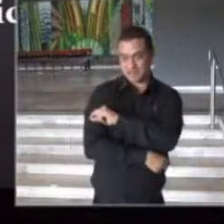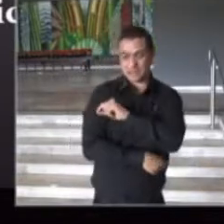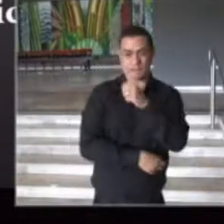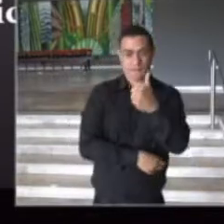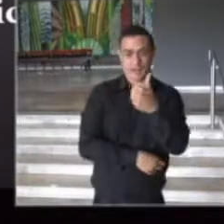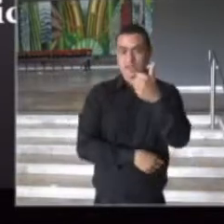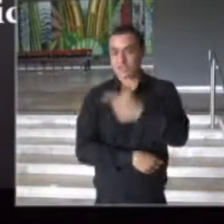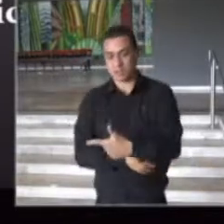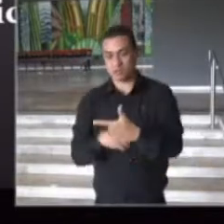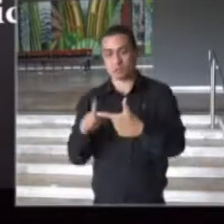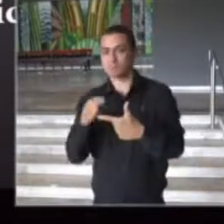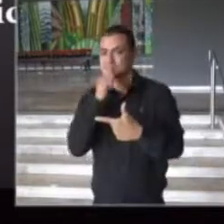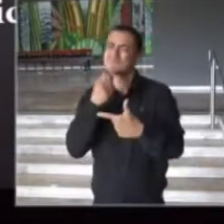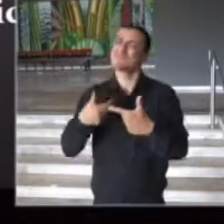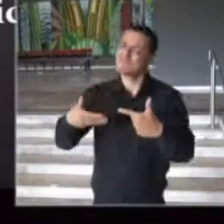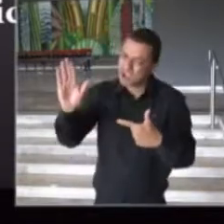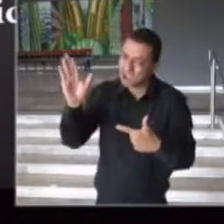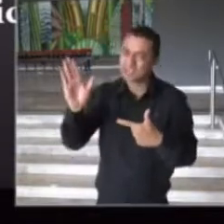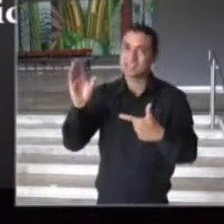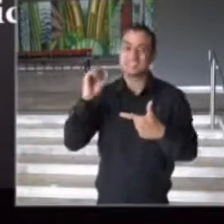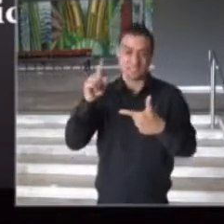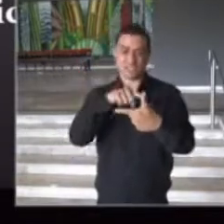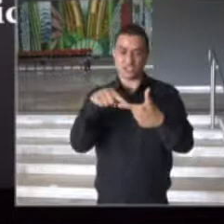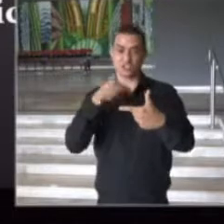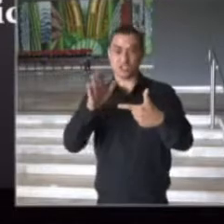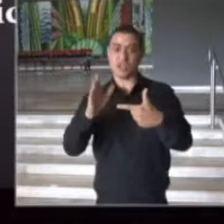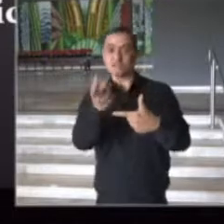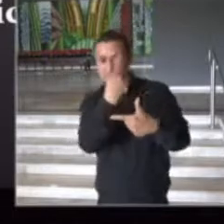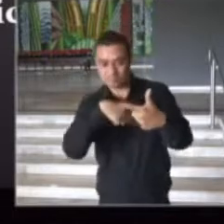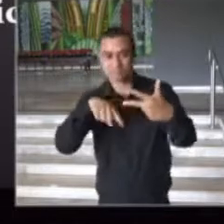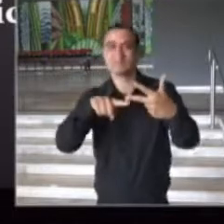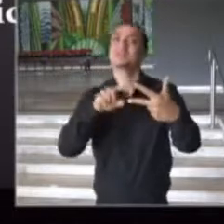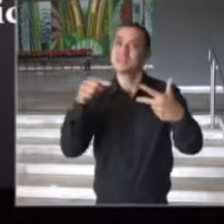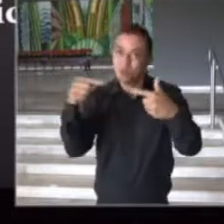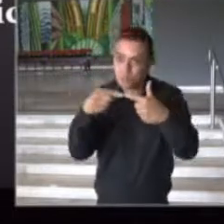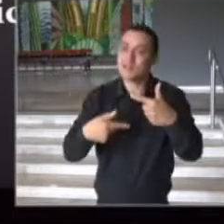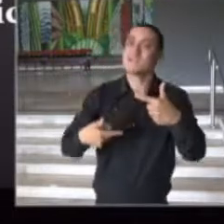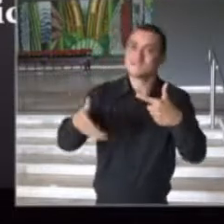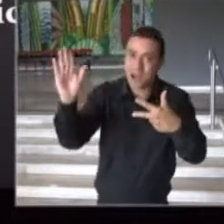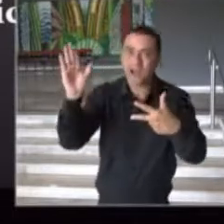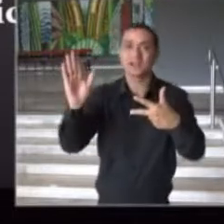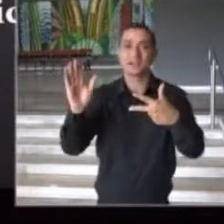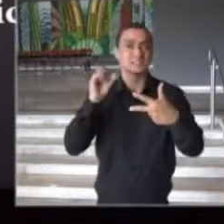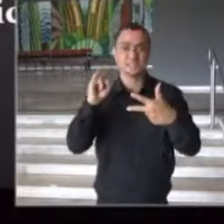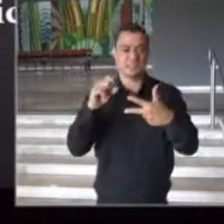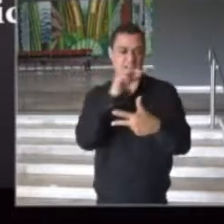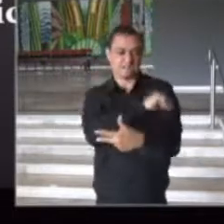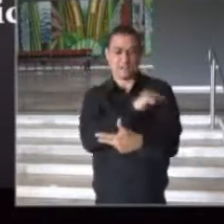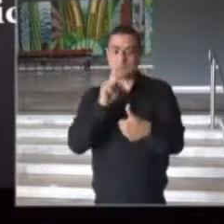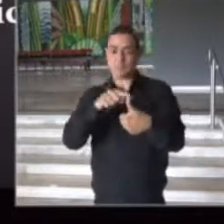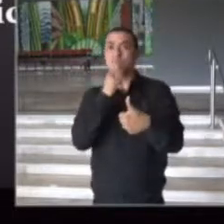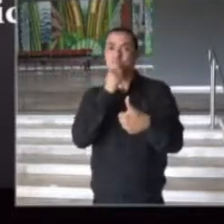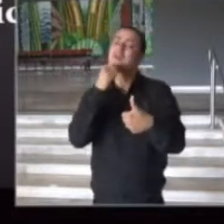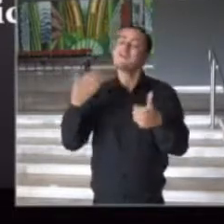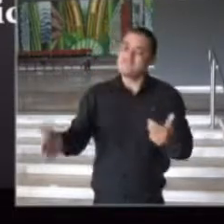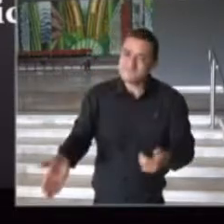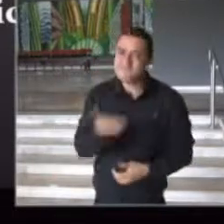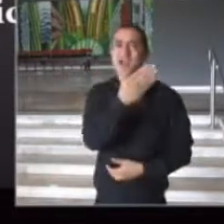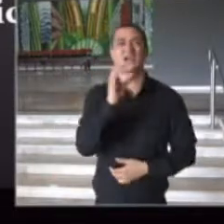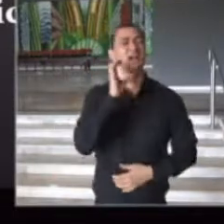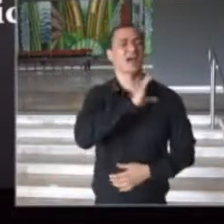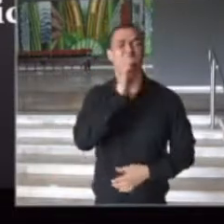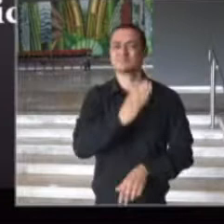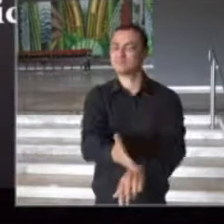que deve procurar tomar a segunda dose. Quem não tomou a dose adicional, que faça a sua dose adicional. Quem ainda não iniciou a vacinação, que o faça o mais rápido